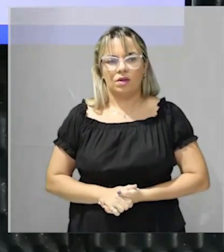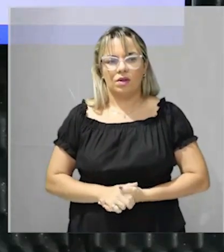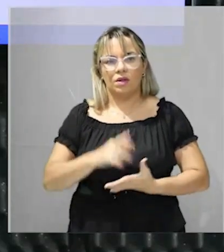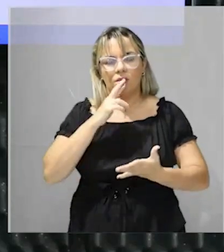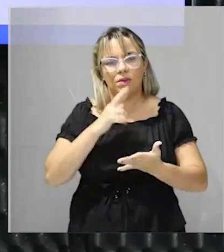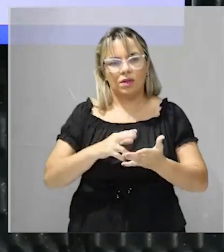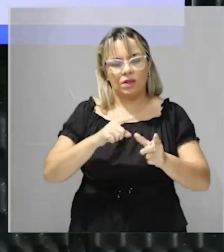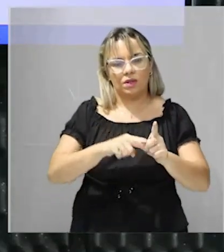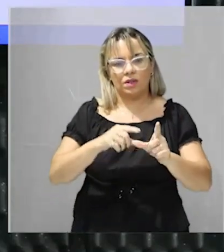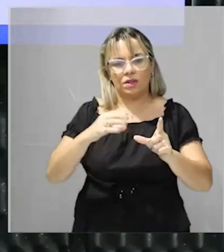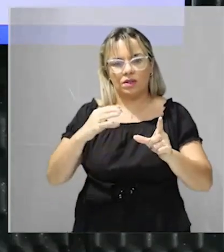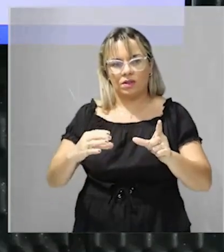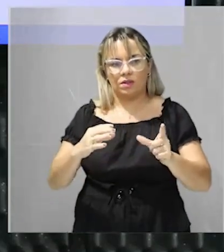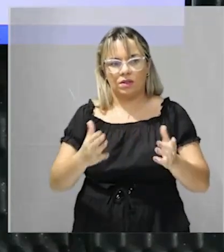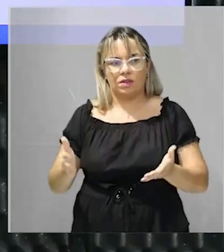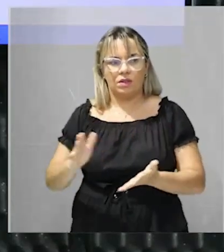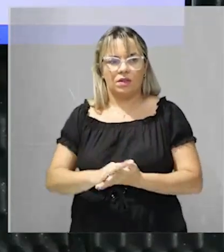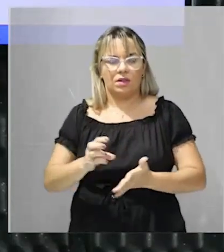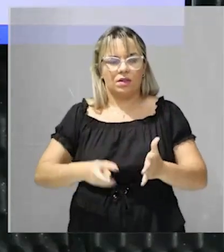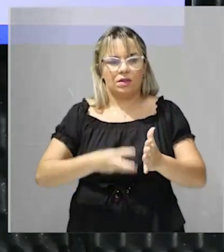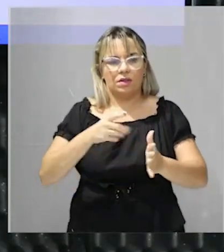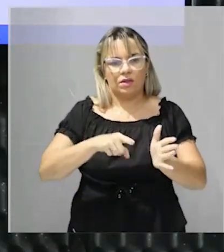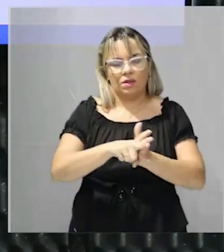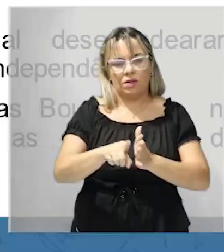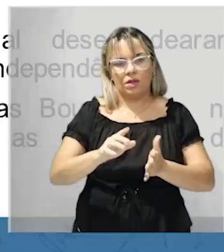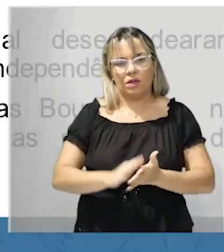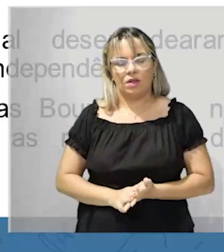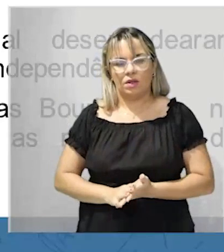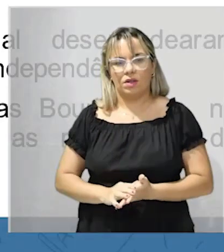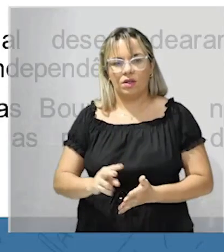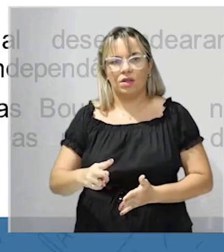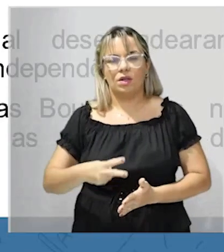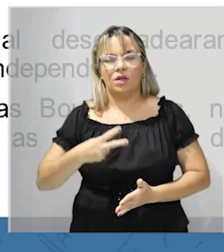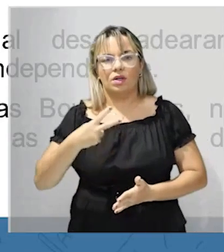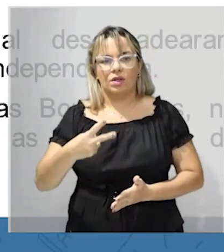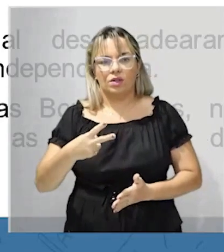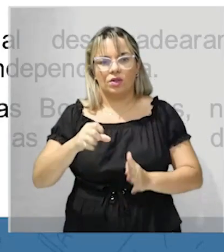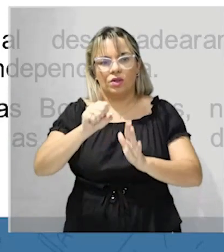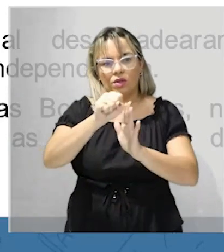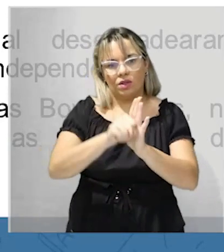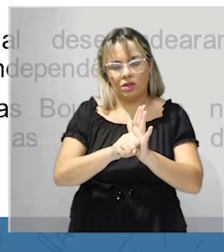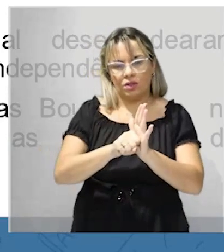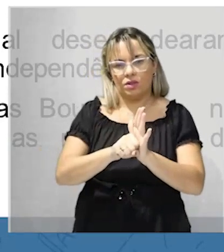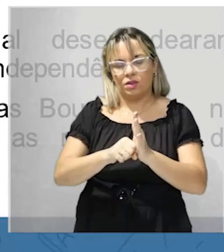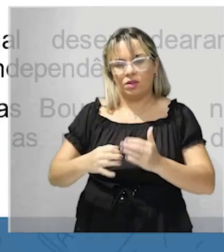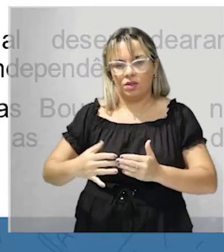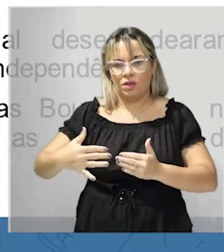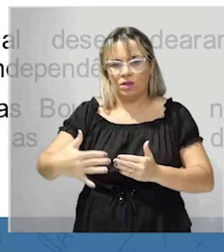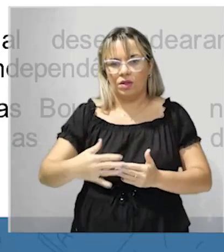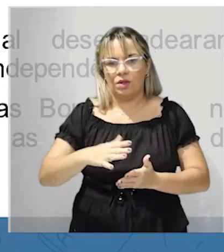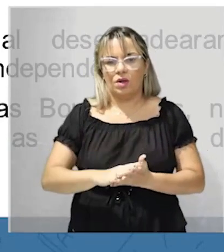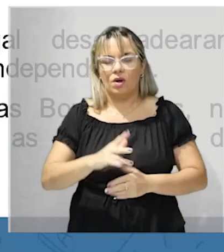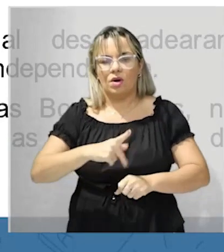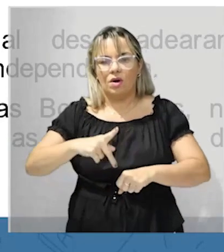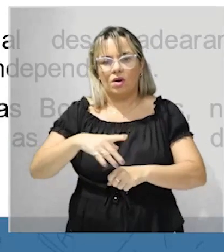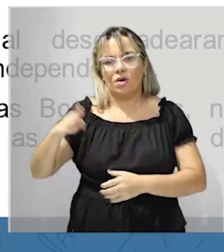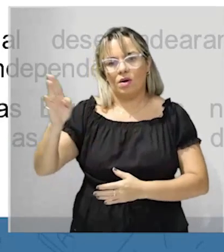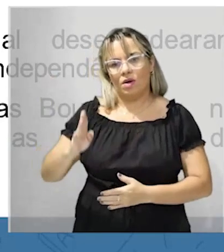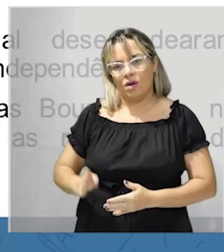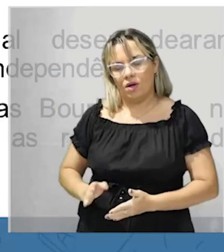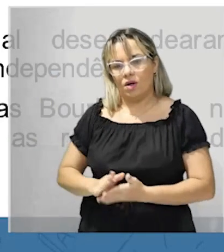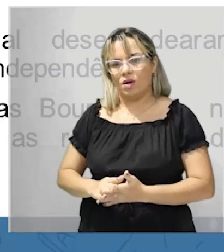nós temos aqui a terceira questão há cerca de dois séculos o Brasil e os países da América Espanhola continental